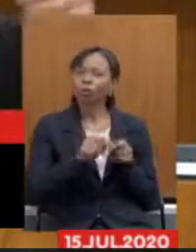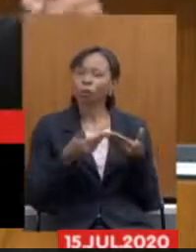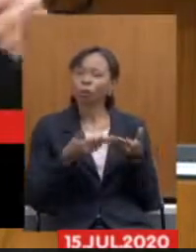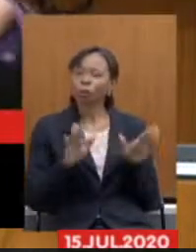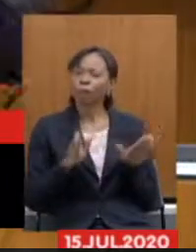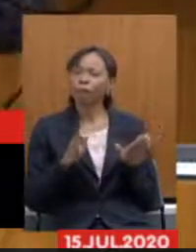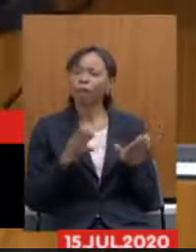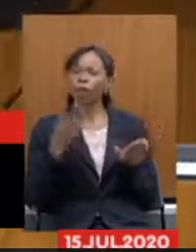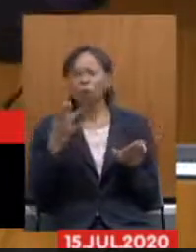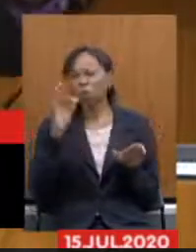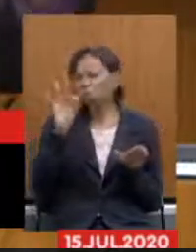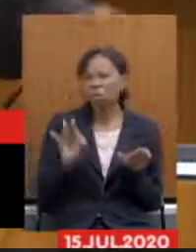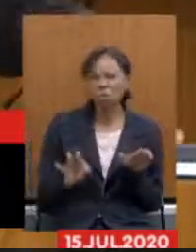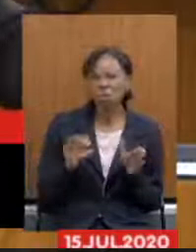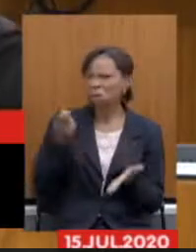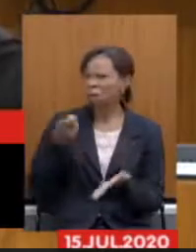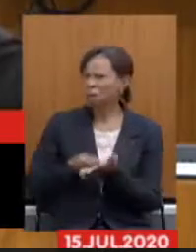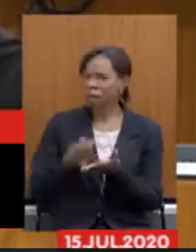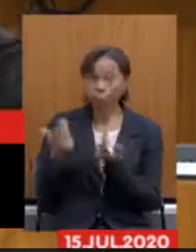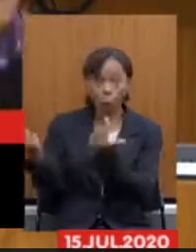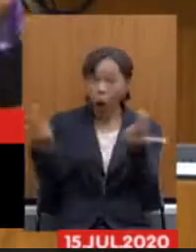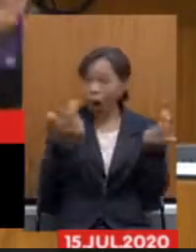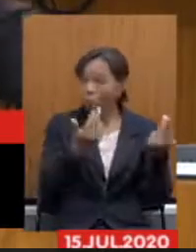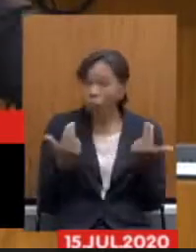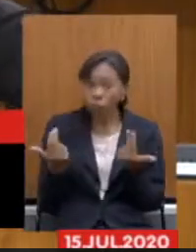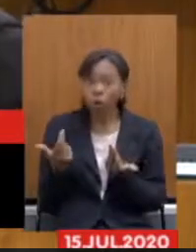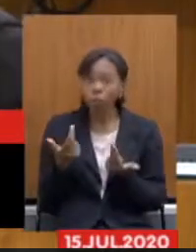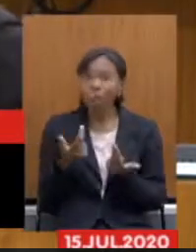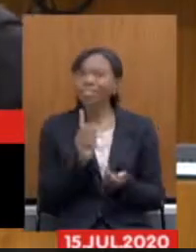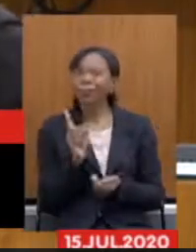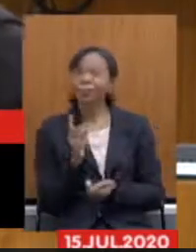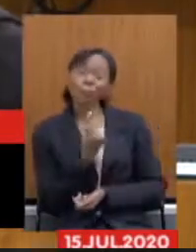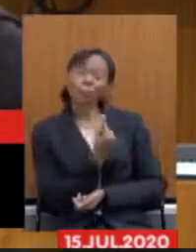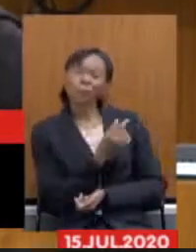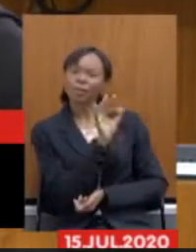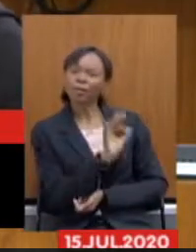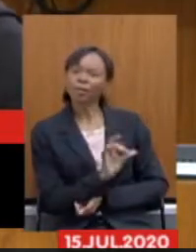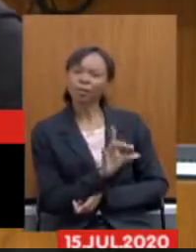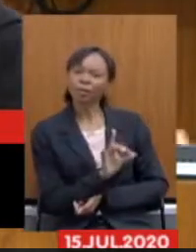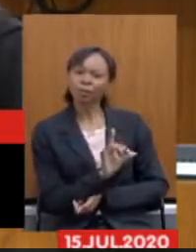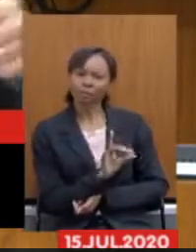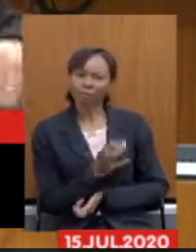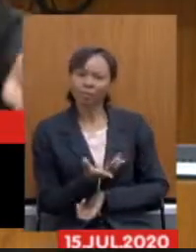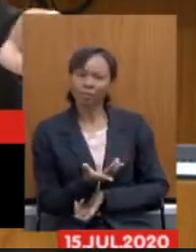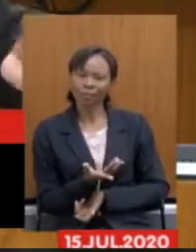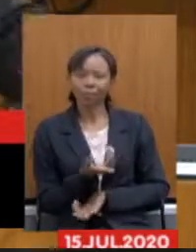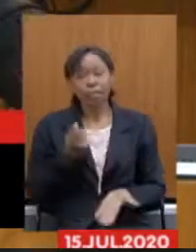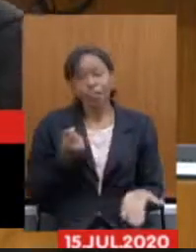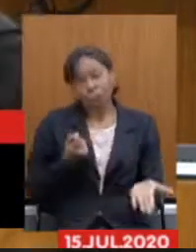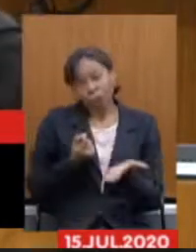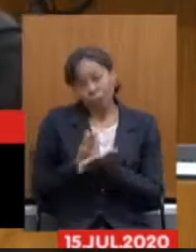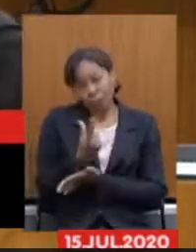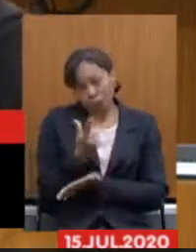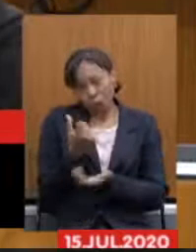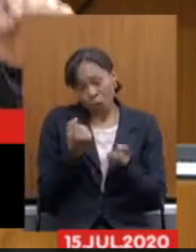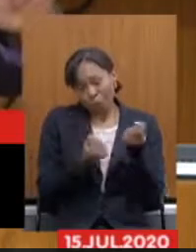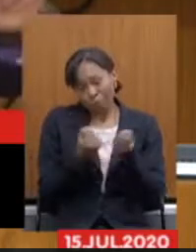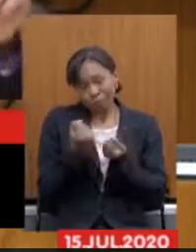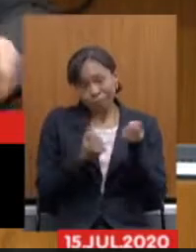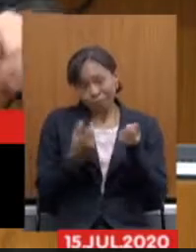4%, como todos no estado pagam, passam a pagar 1% e ainda compram o seu veículo